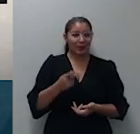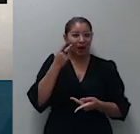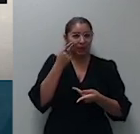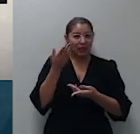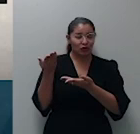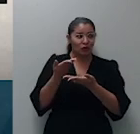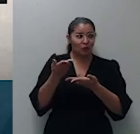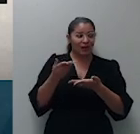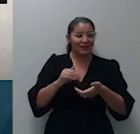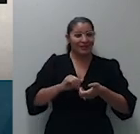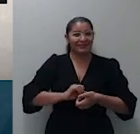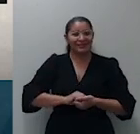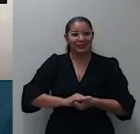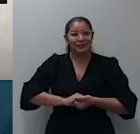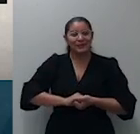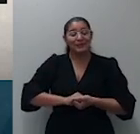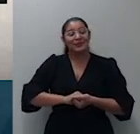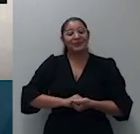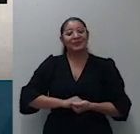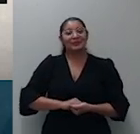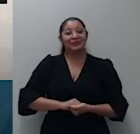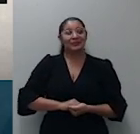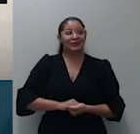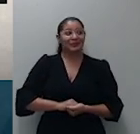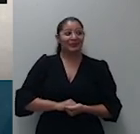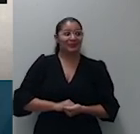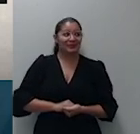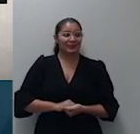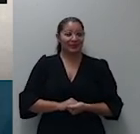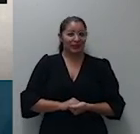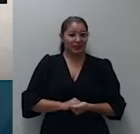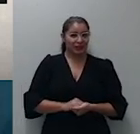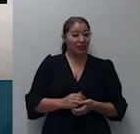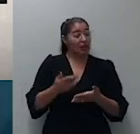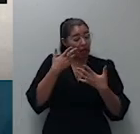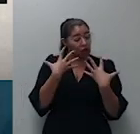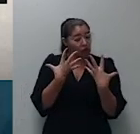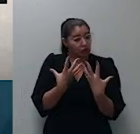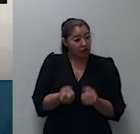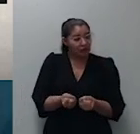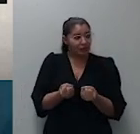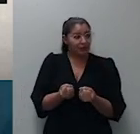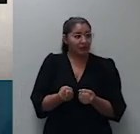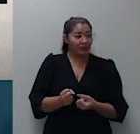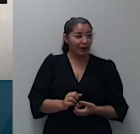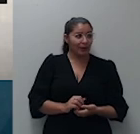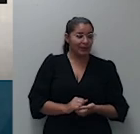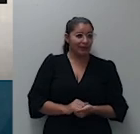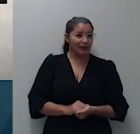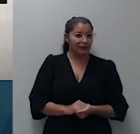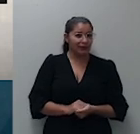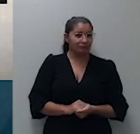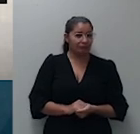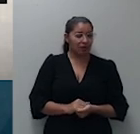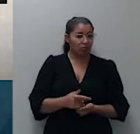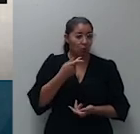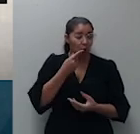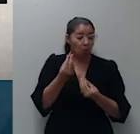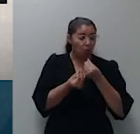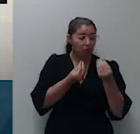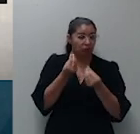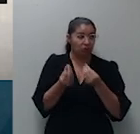evidenciado o interesse da União sendo cabível seu ingresso no feito na qualidade de oponha como requerido as